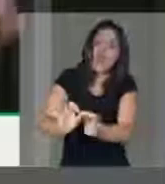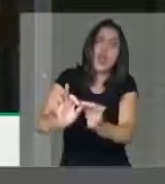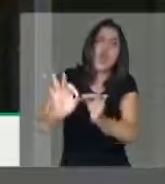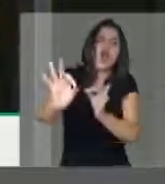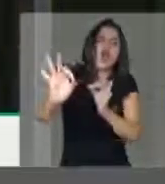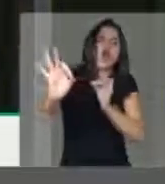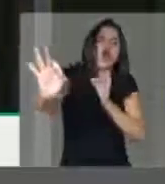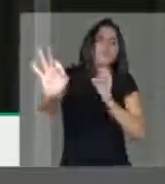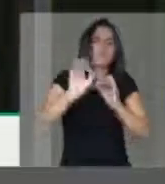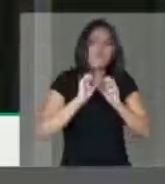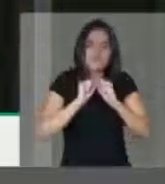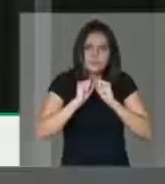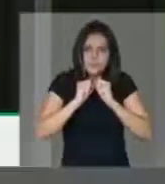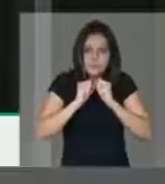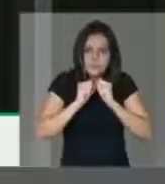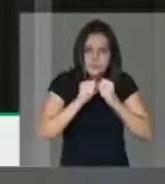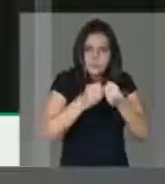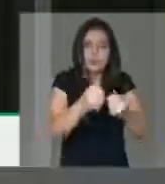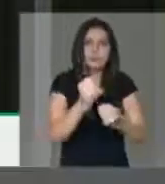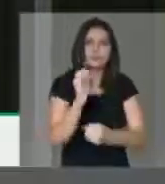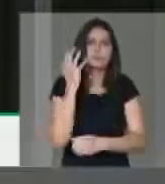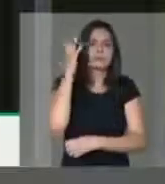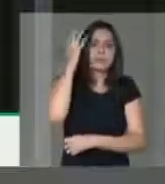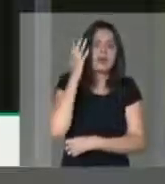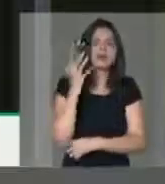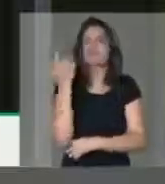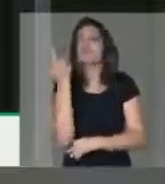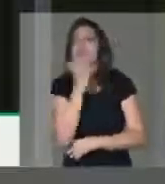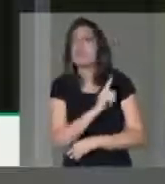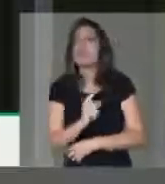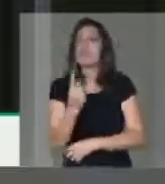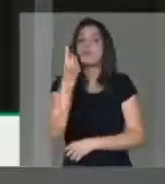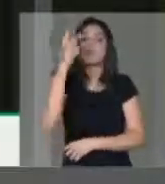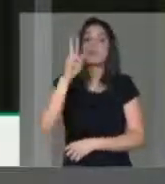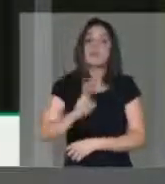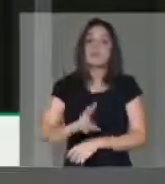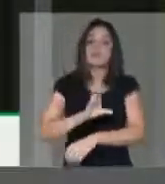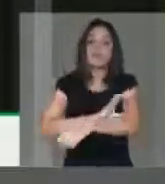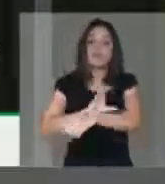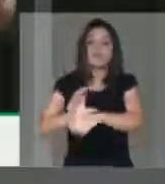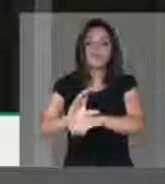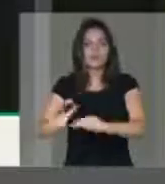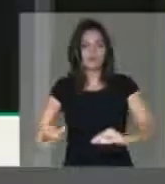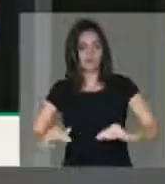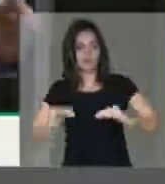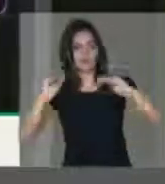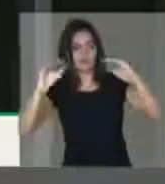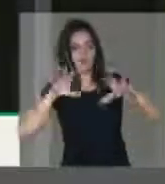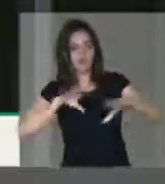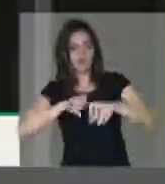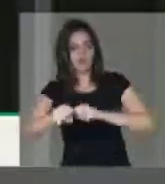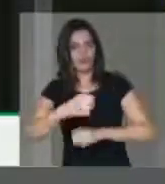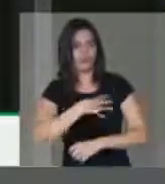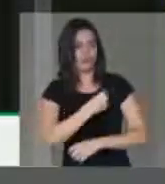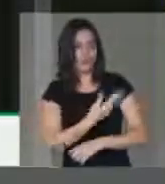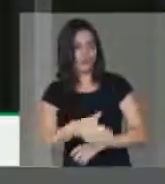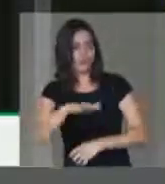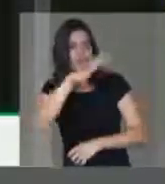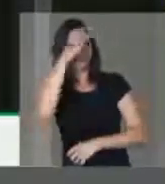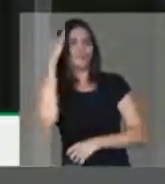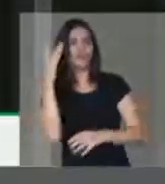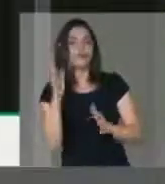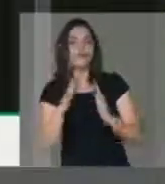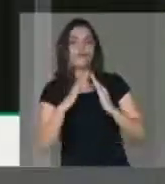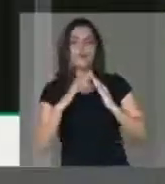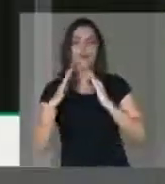E o esforço que nós estamos fazendo para levar pela primeira vez o curso superior para os filhos, ribeirinhos,